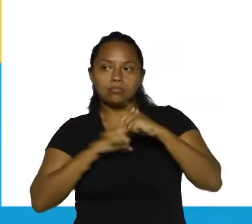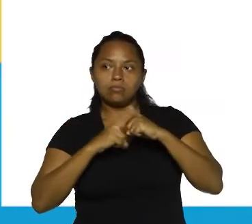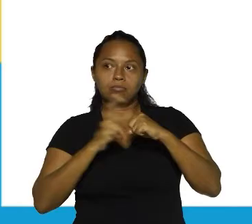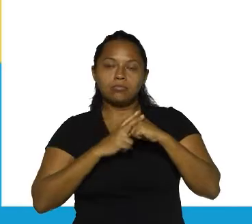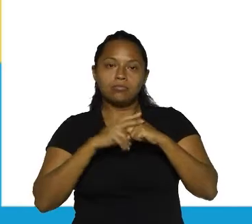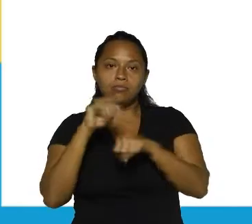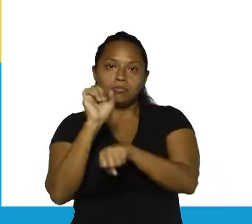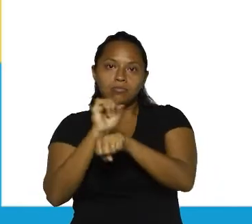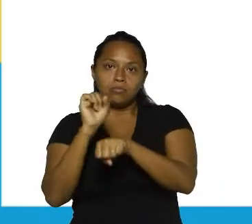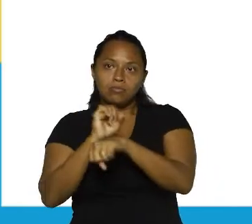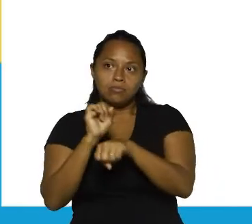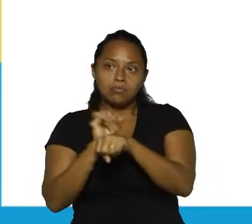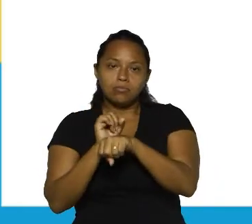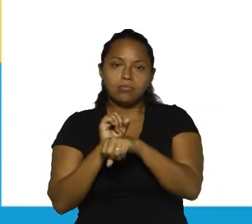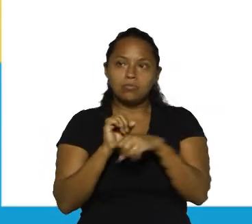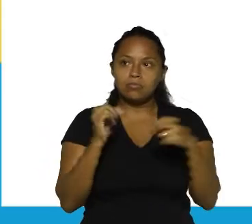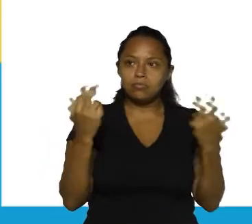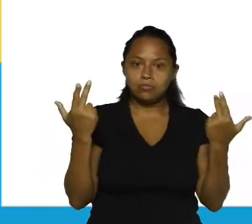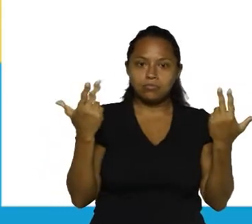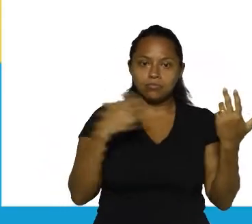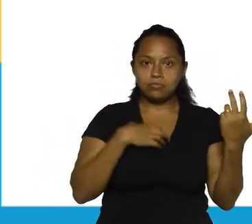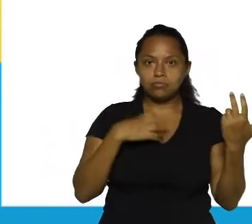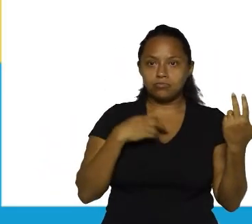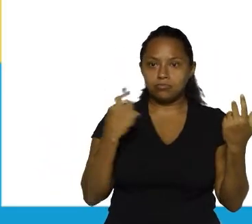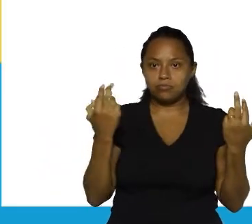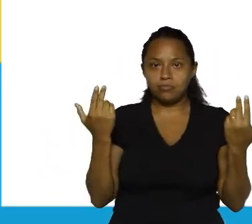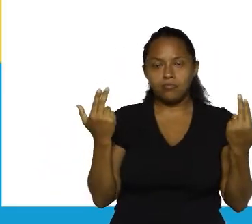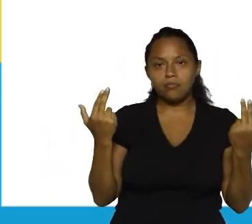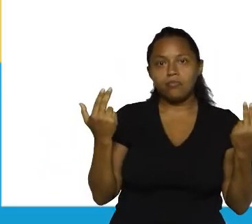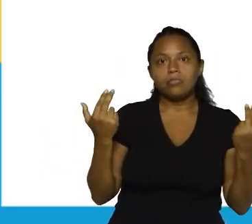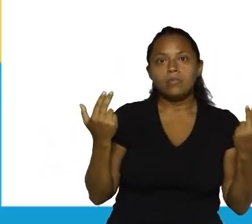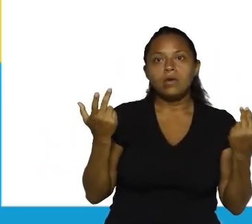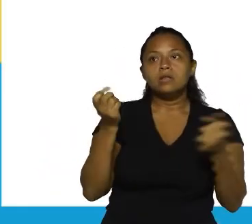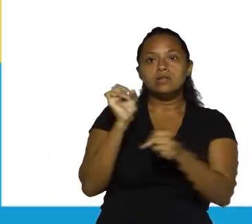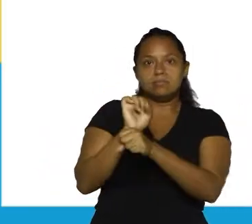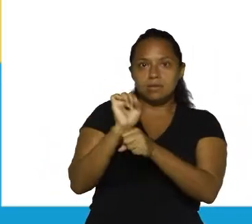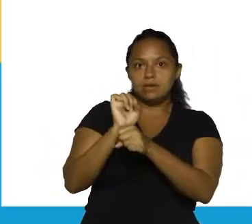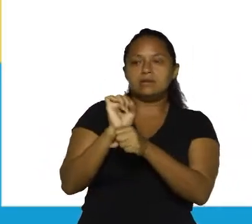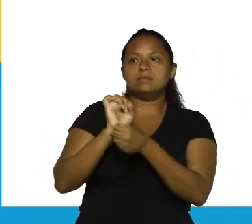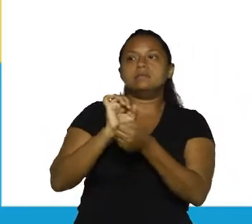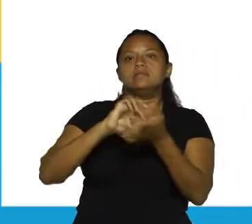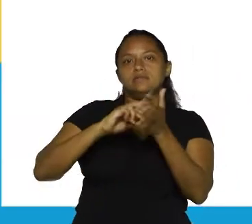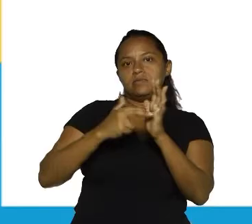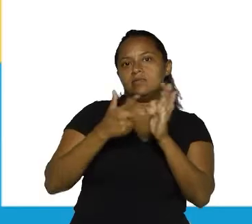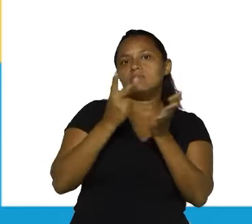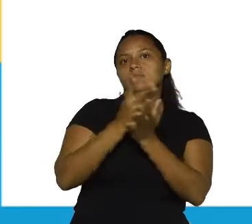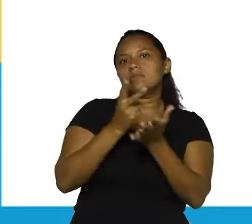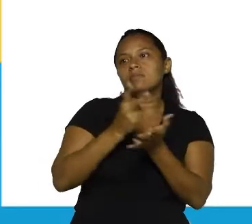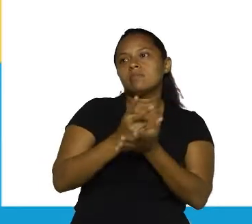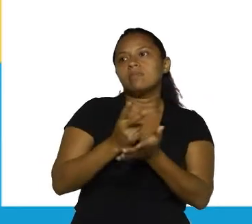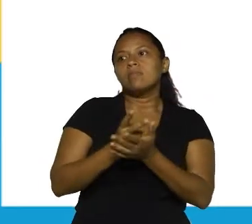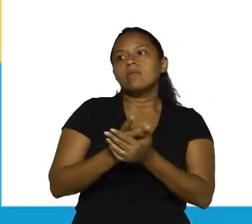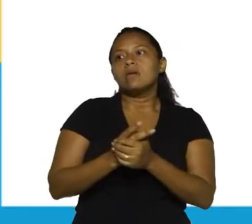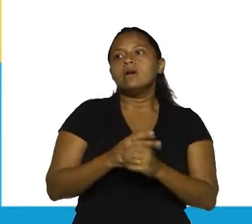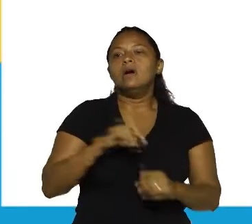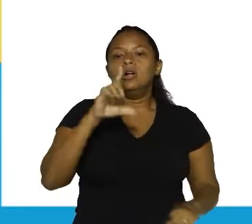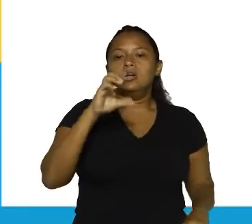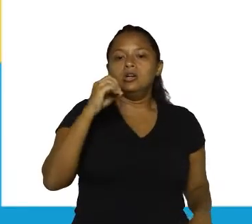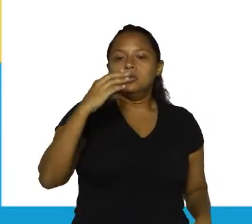funcionam como uma coisa só. É uma ação só que é de esperar, certo? Então, a locução